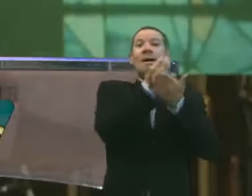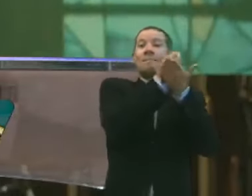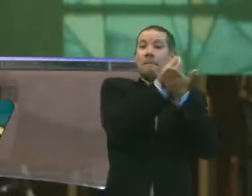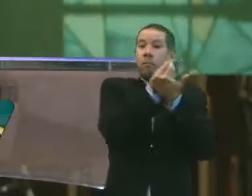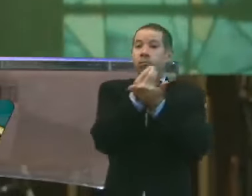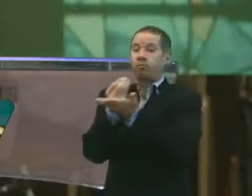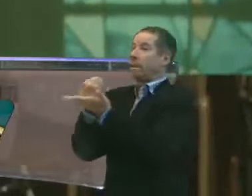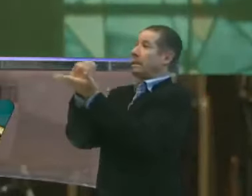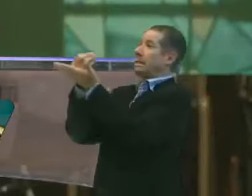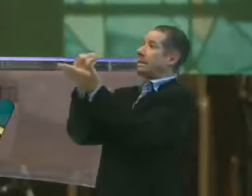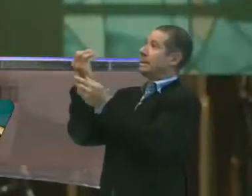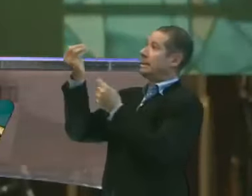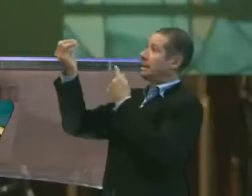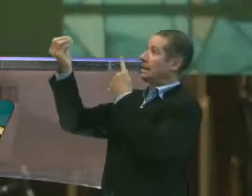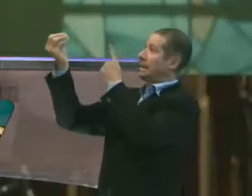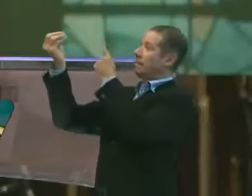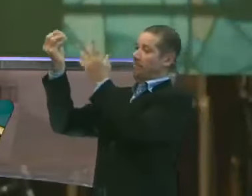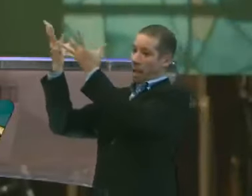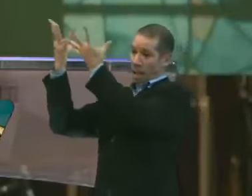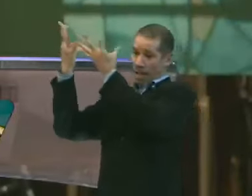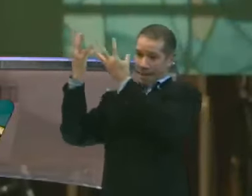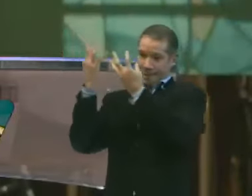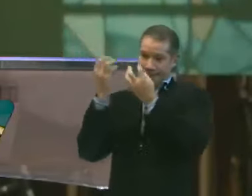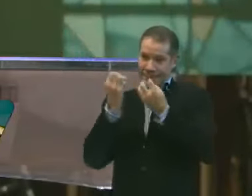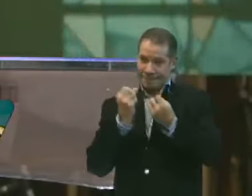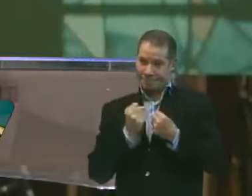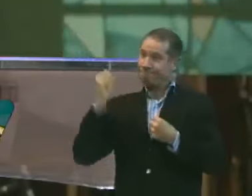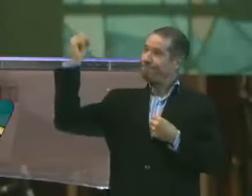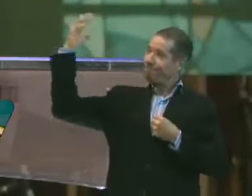Deus. Para receber a bênção do Senhor.